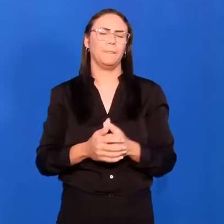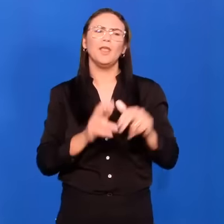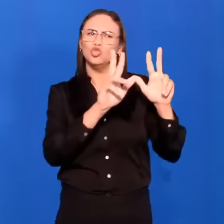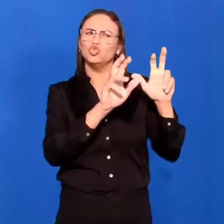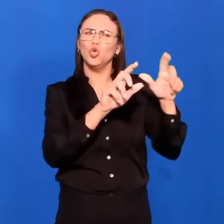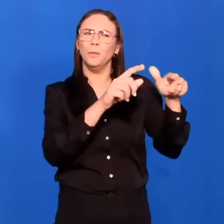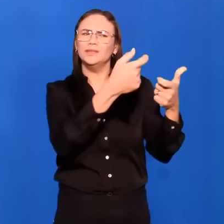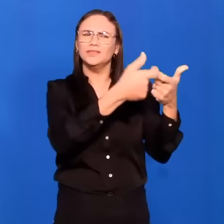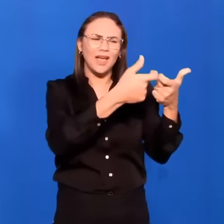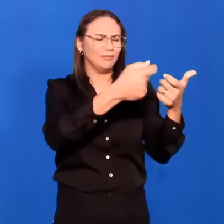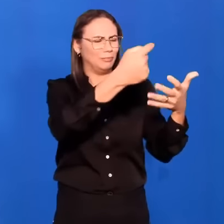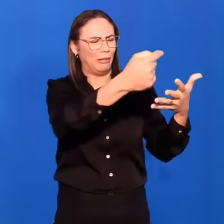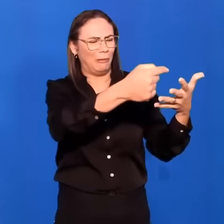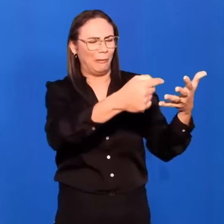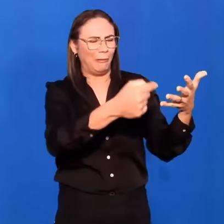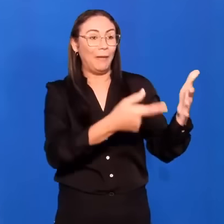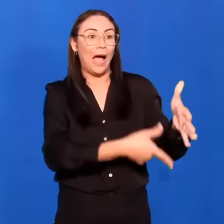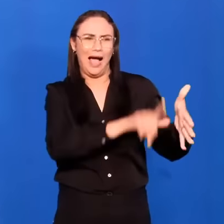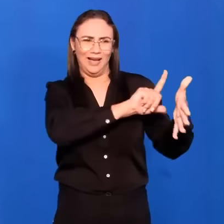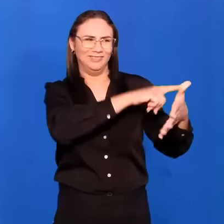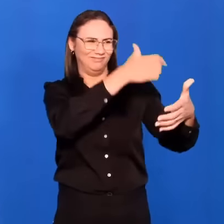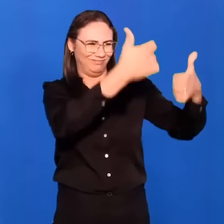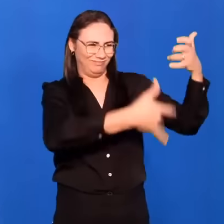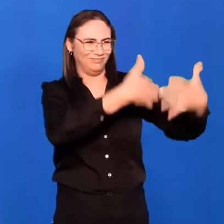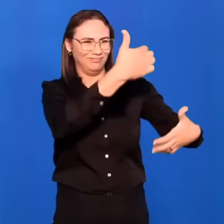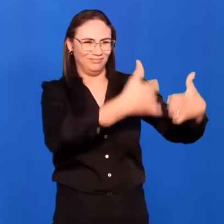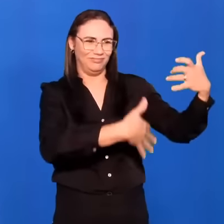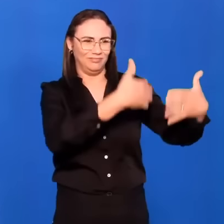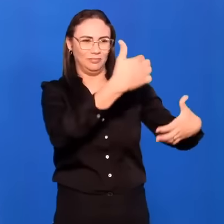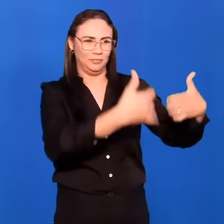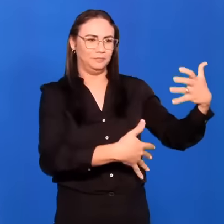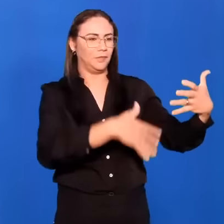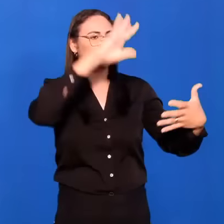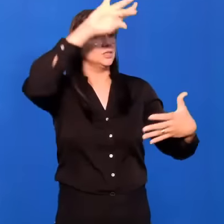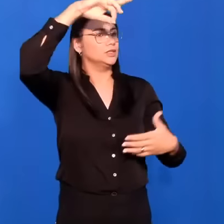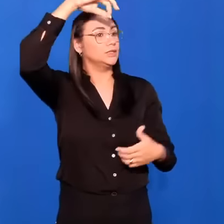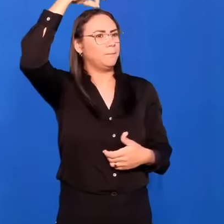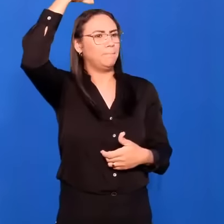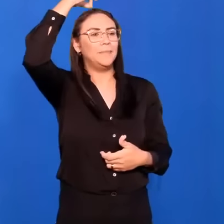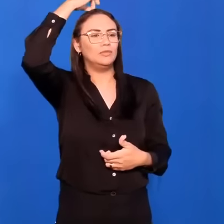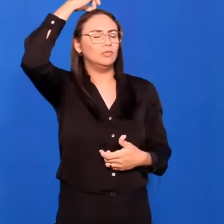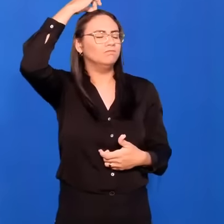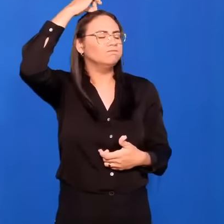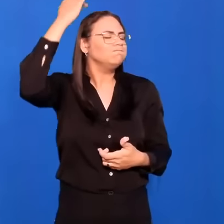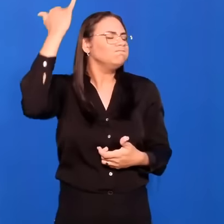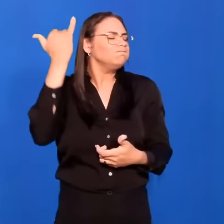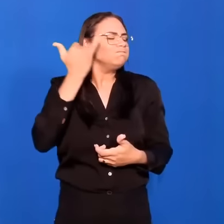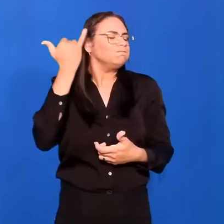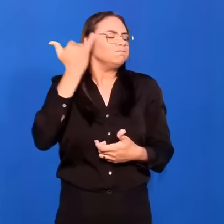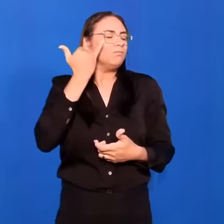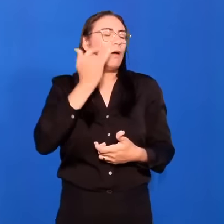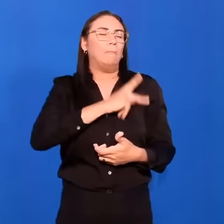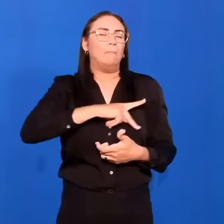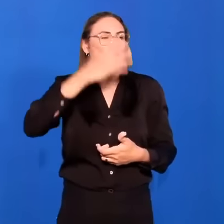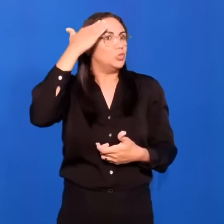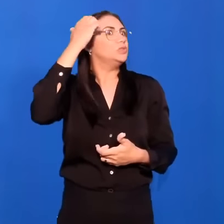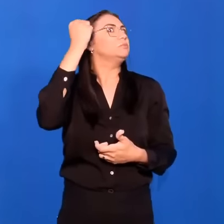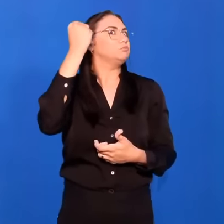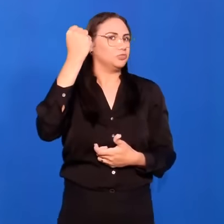nesse assunto, olha como é que é a sabedoria do Espírito Santo inspirando Paulo. E nesse assunto,